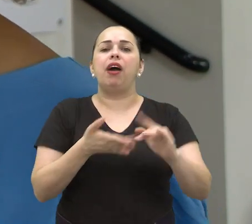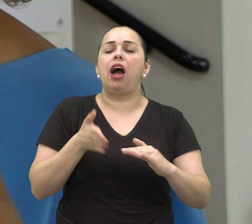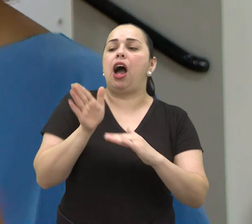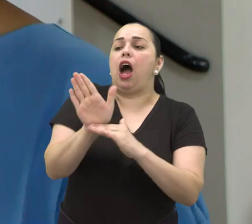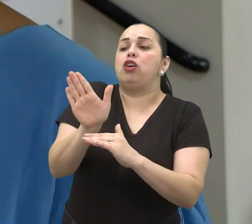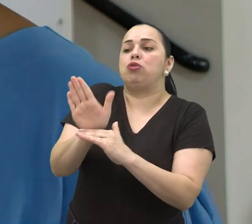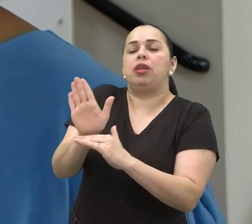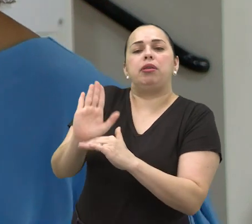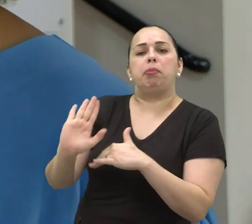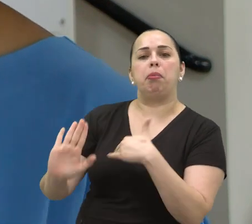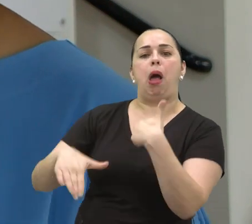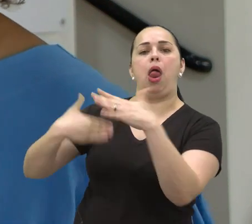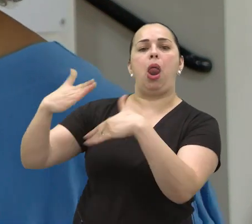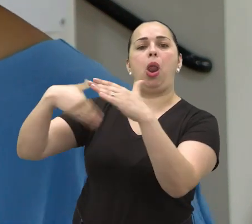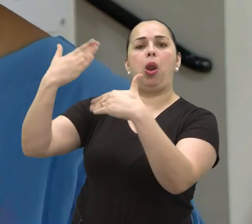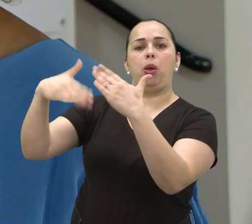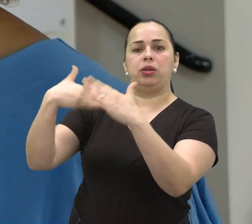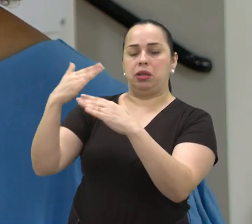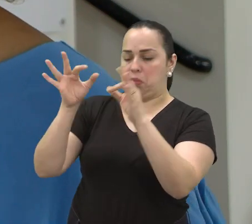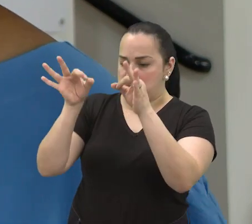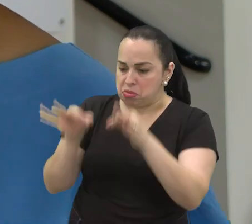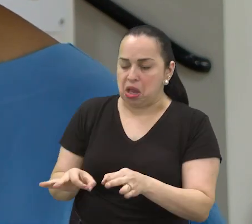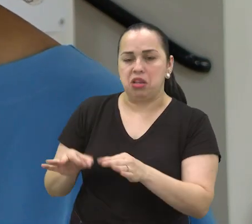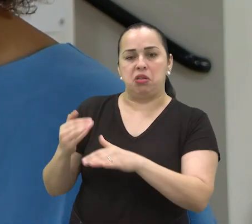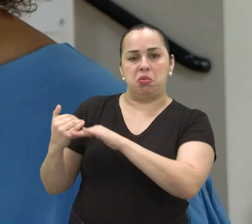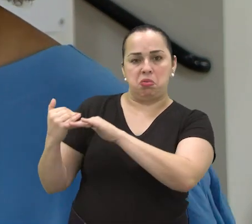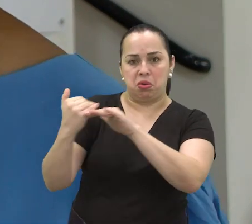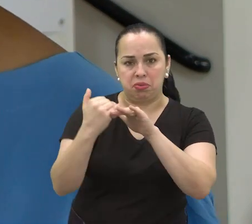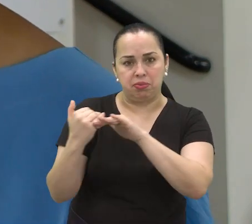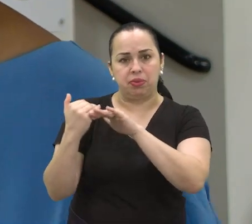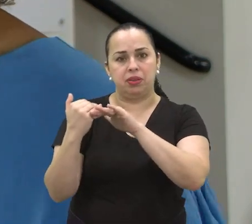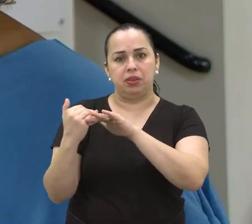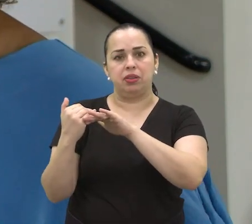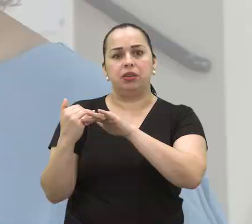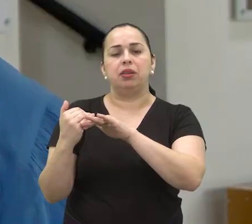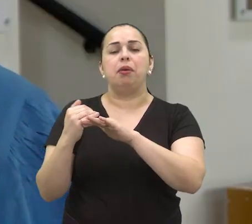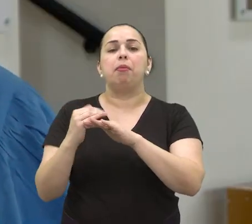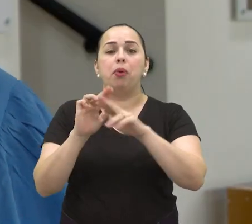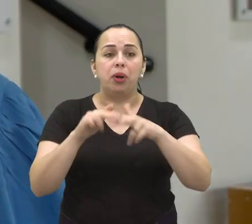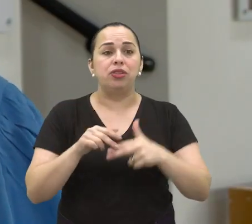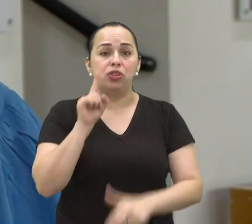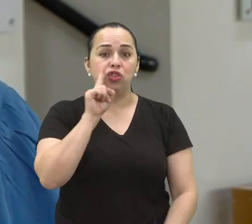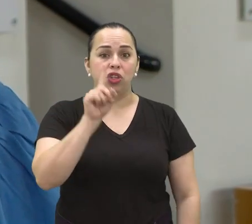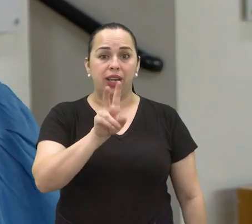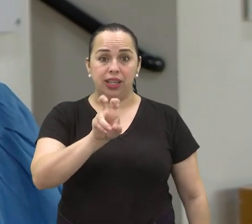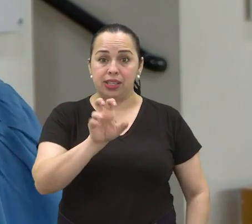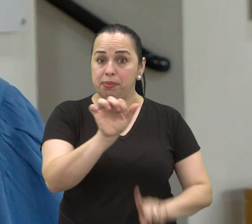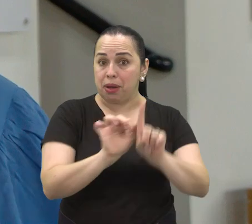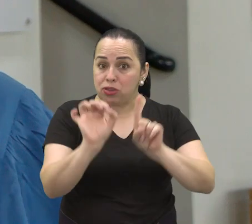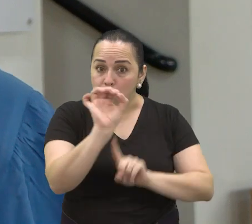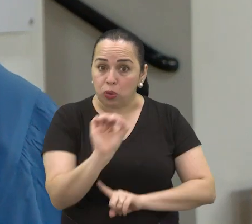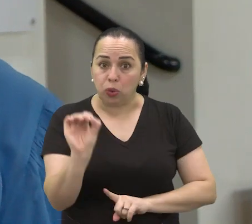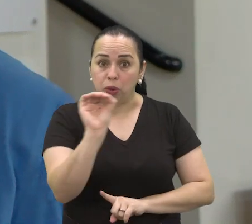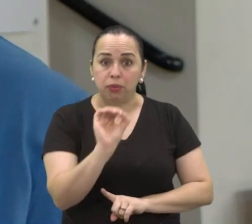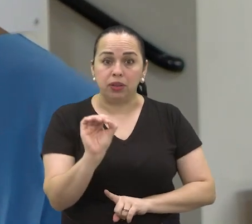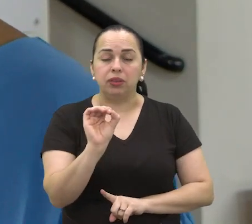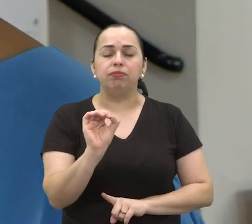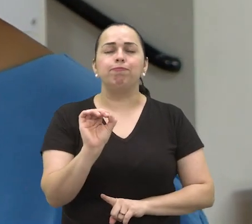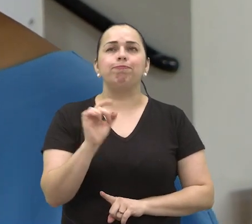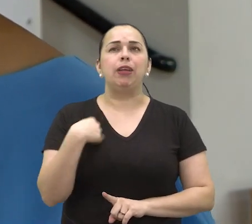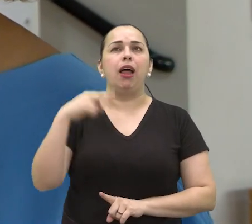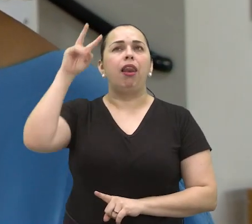que vai colaborar com a construção de uma sociedade mais justa, mais igualitária. Pensar no dia 15, agora de outubro,